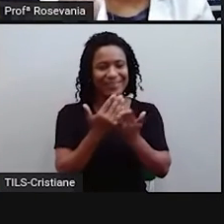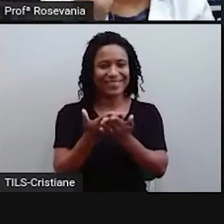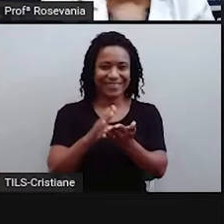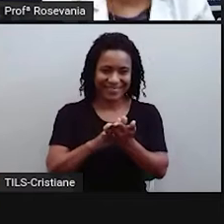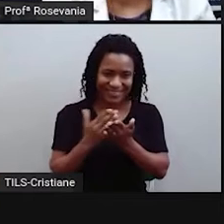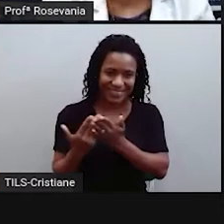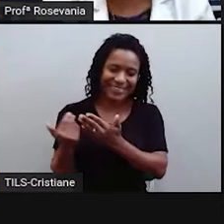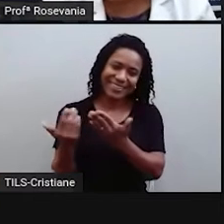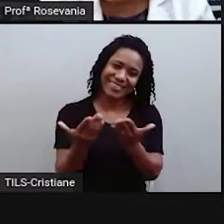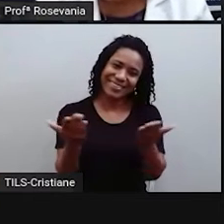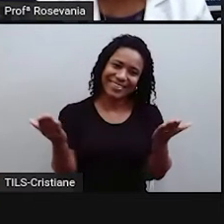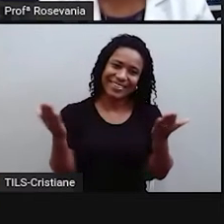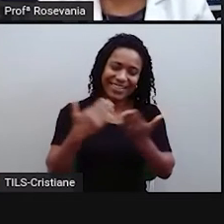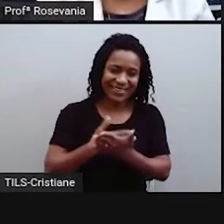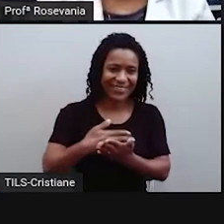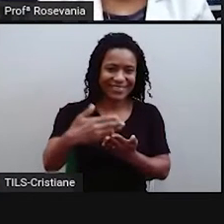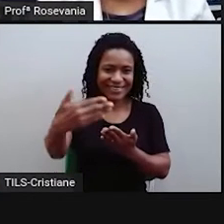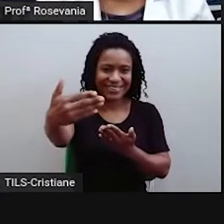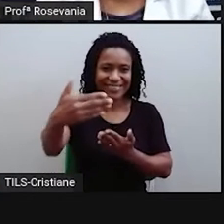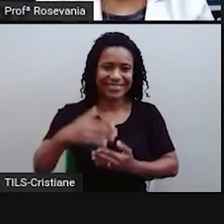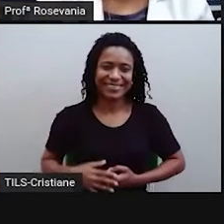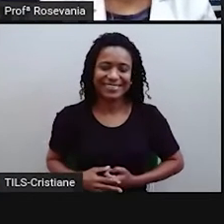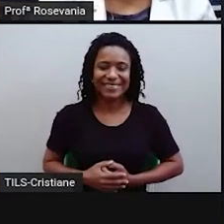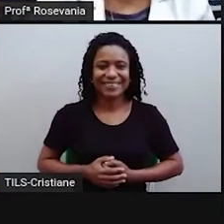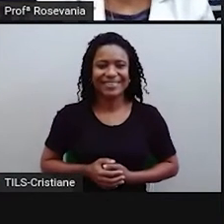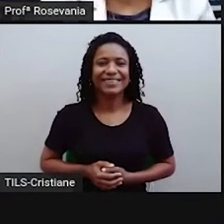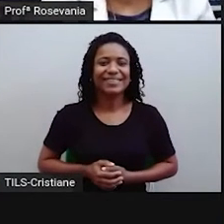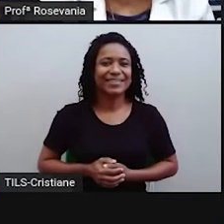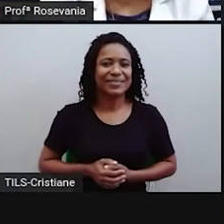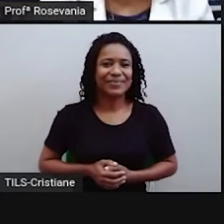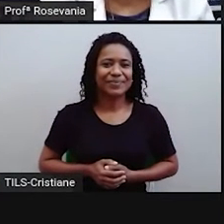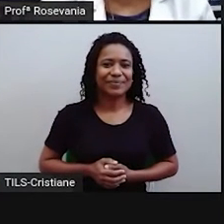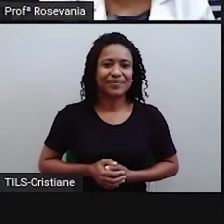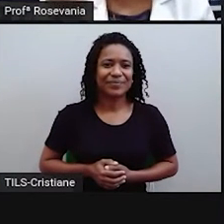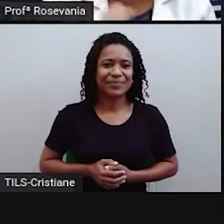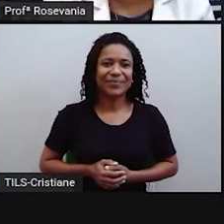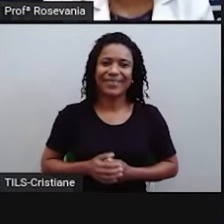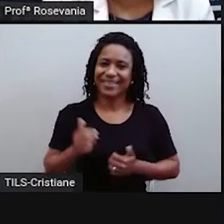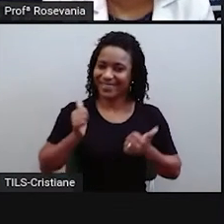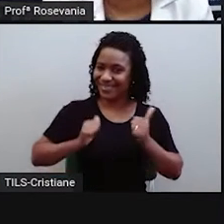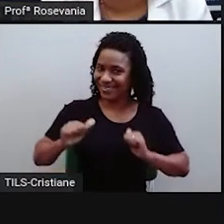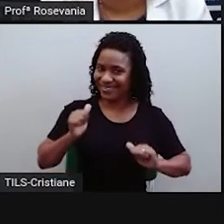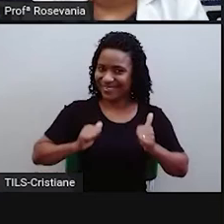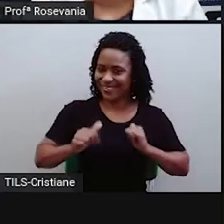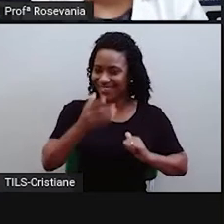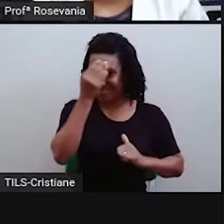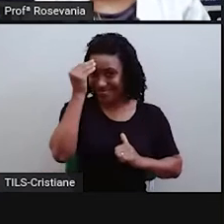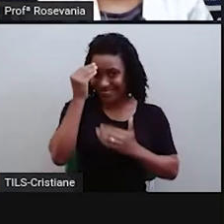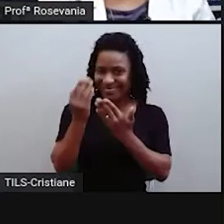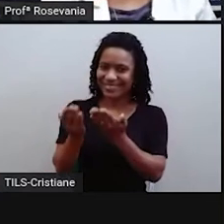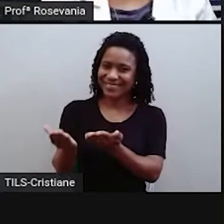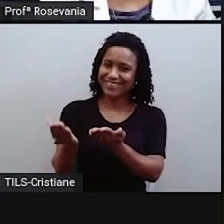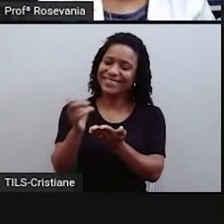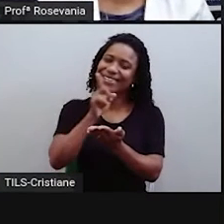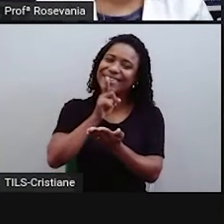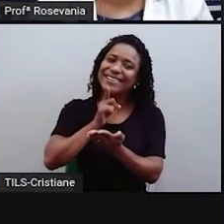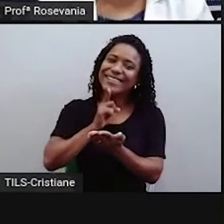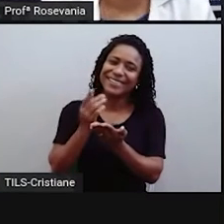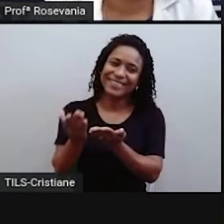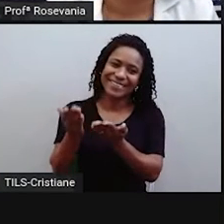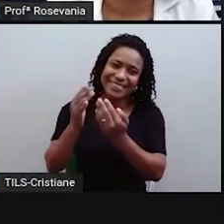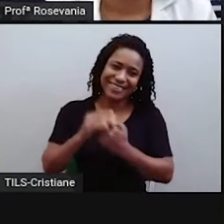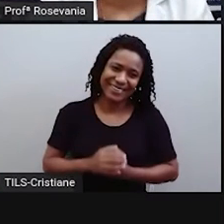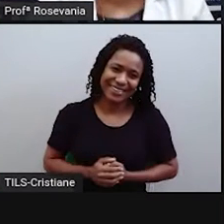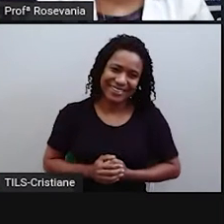Então, vamos lá para essa aula. Olha para a Pró, já estava com ansiedade, já está esquecendo de falar, né, da nossa coleguinha